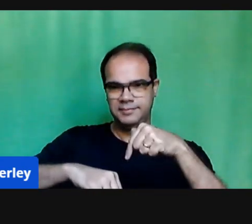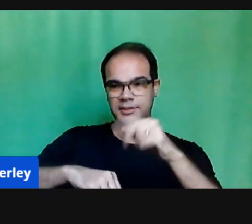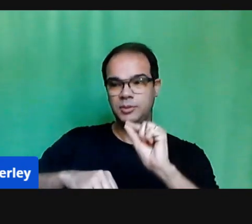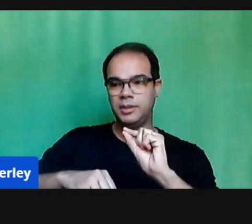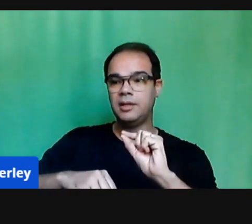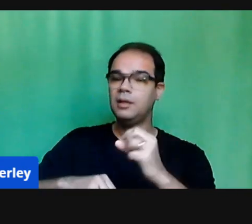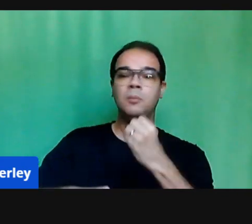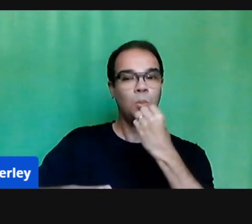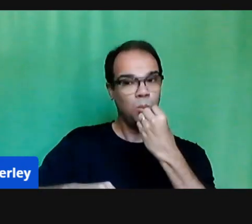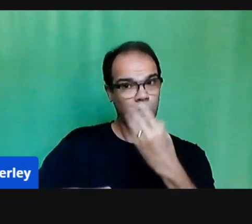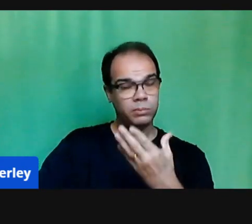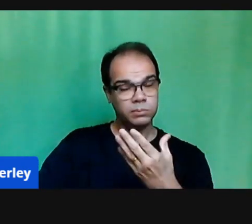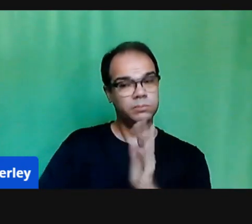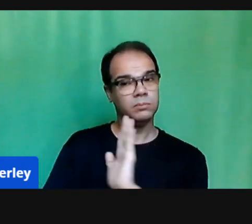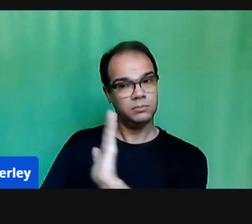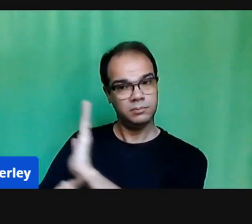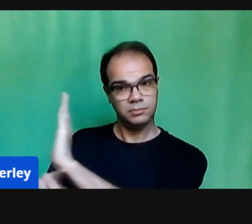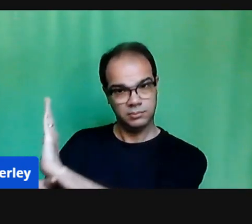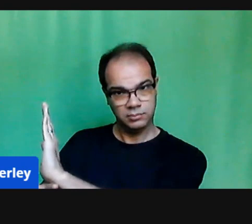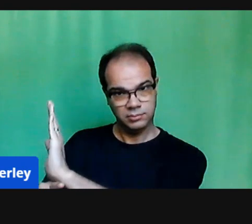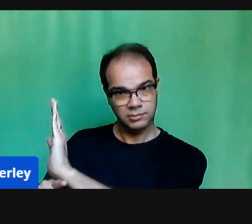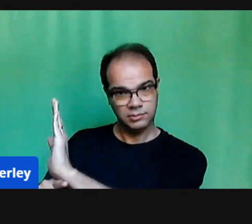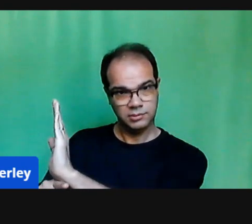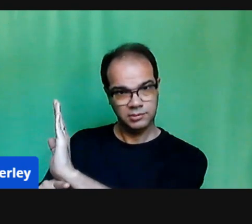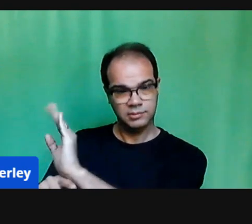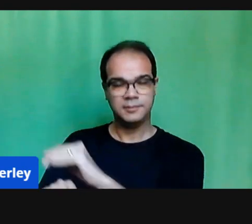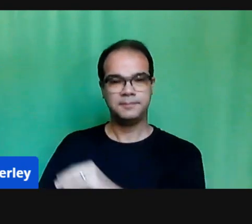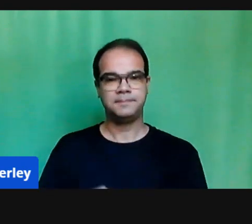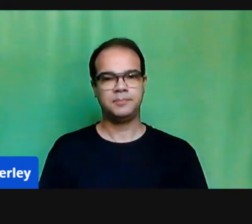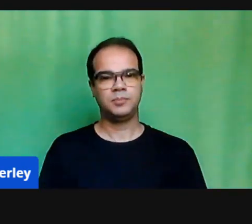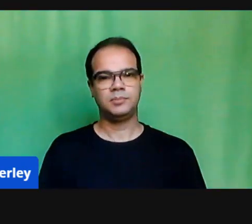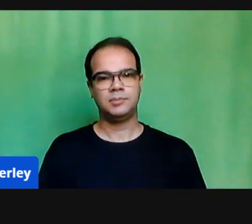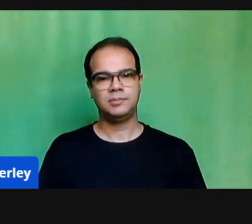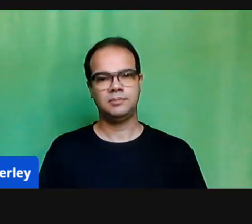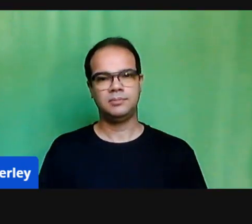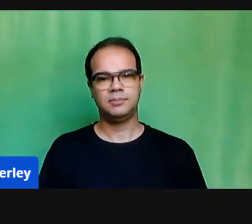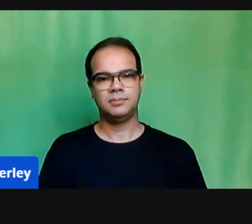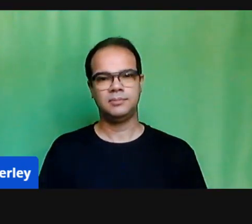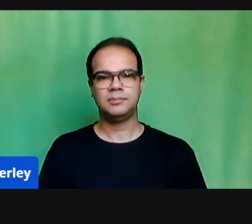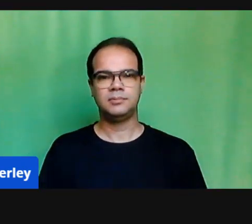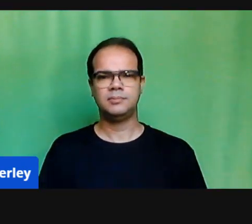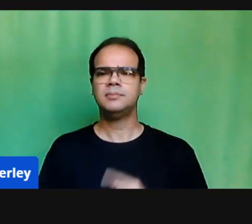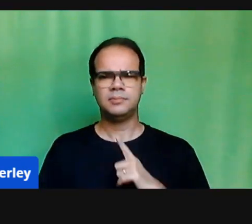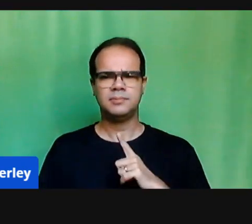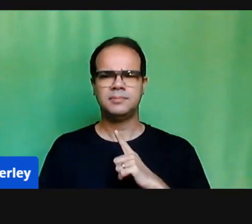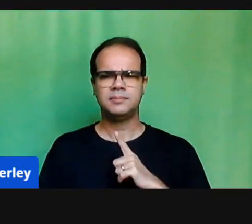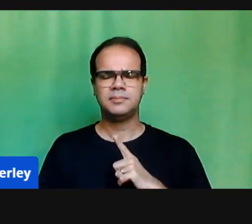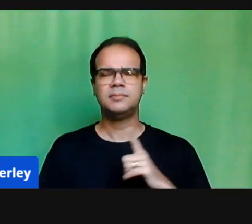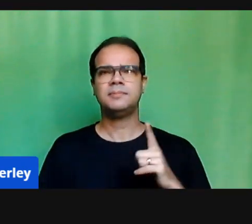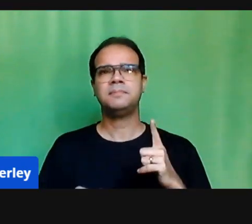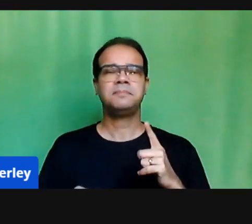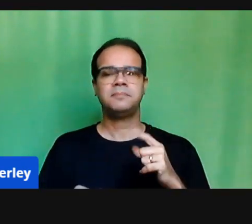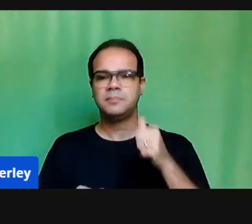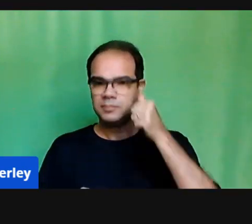producente com todos os desafios, mas temos assim, famílias muito, muito